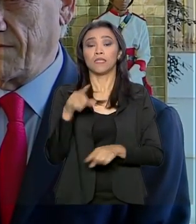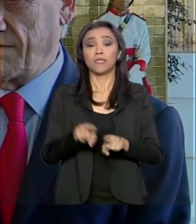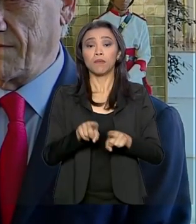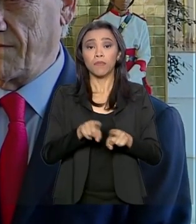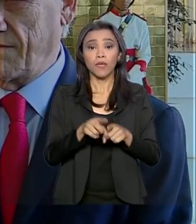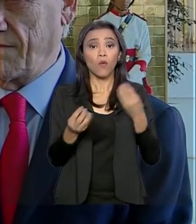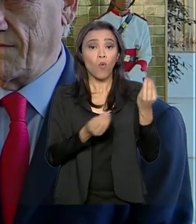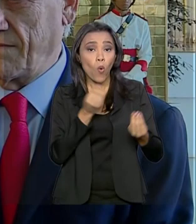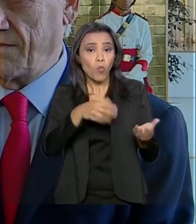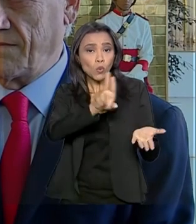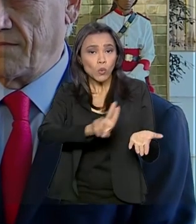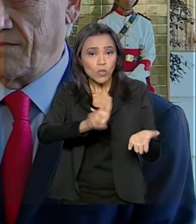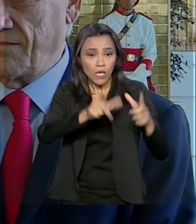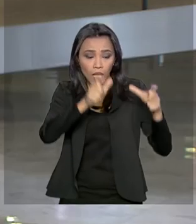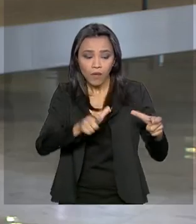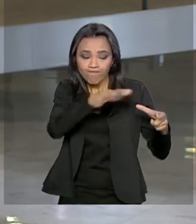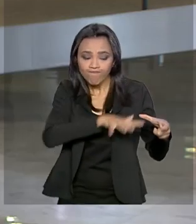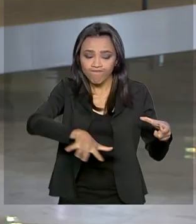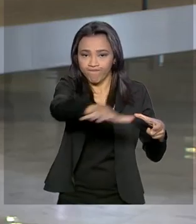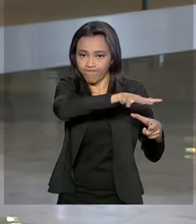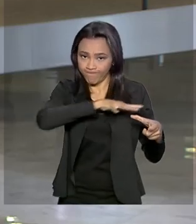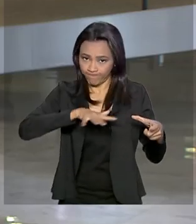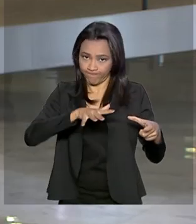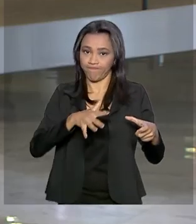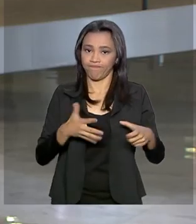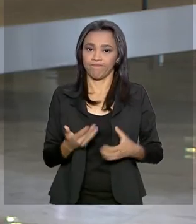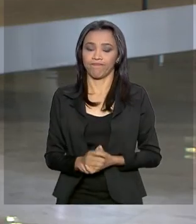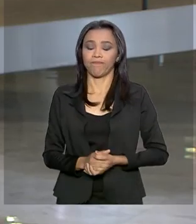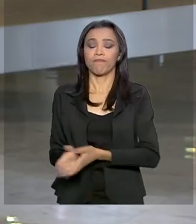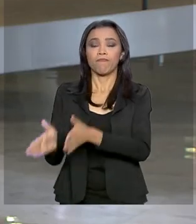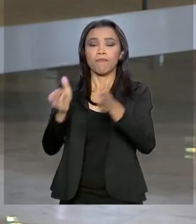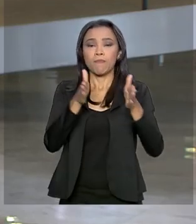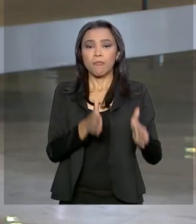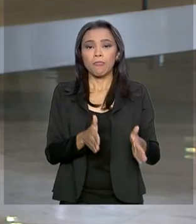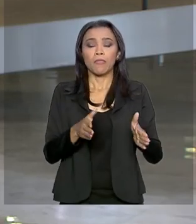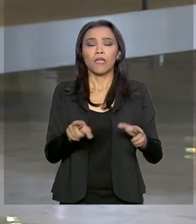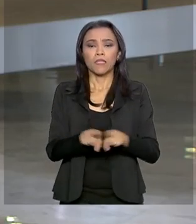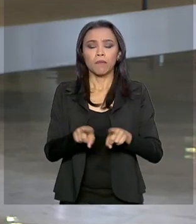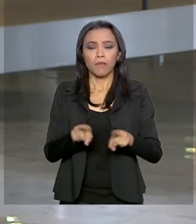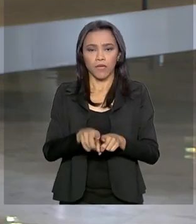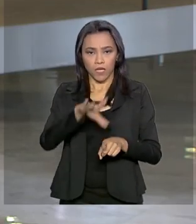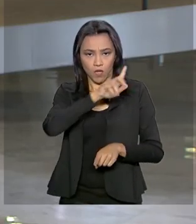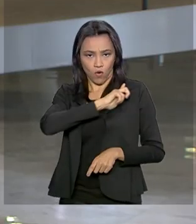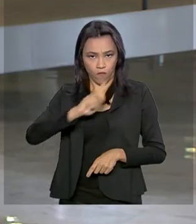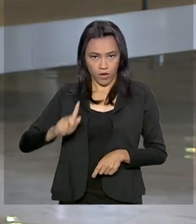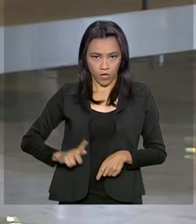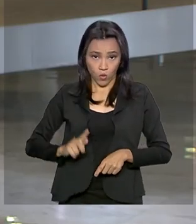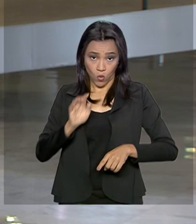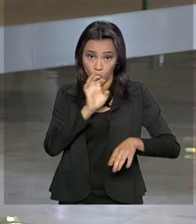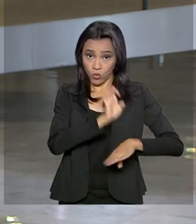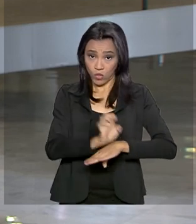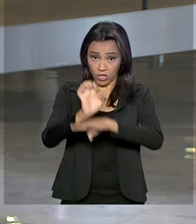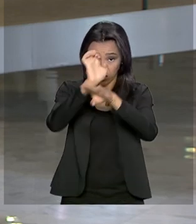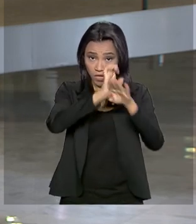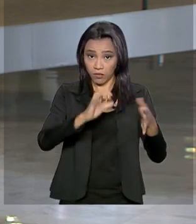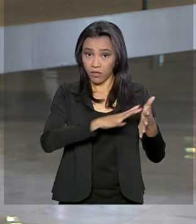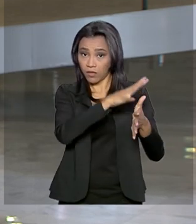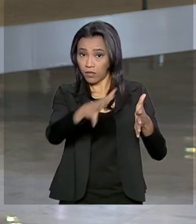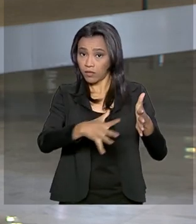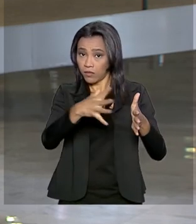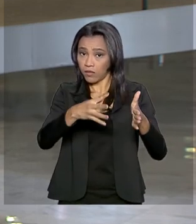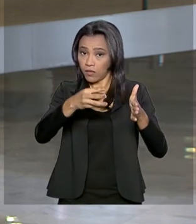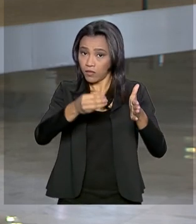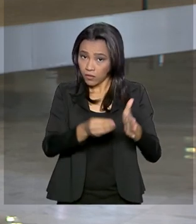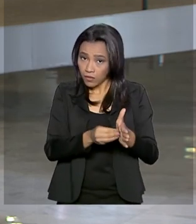sustentável da nossa região. Olha aí, governadores dos estados que formam a Amazônia Legal